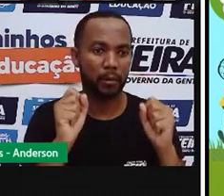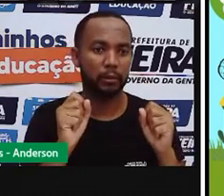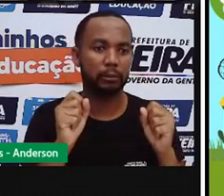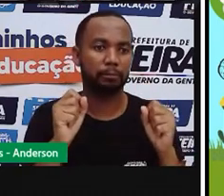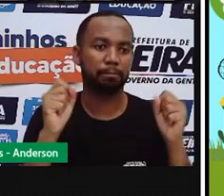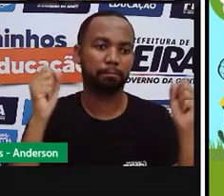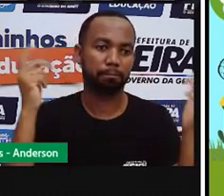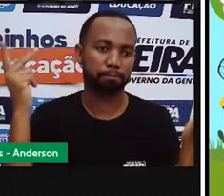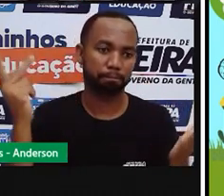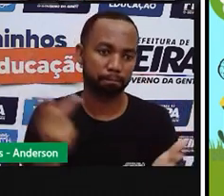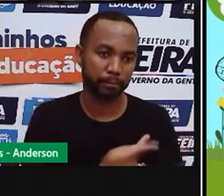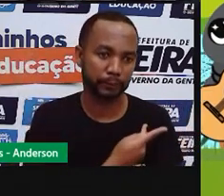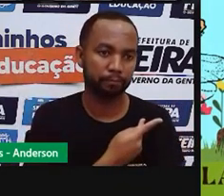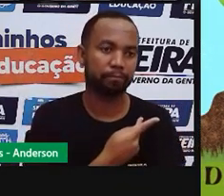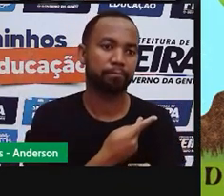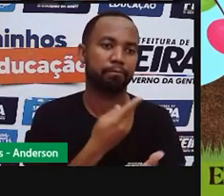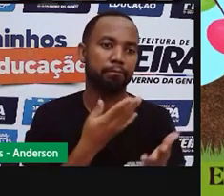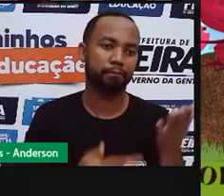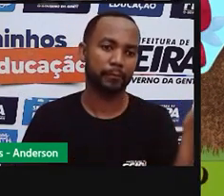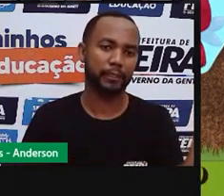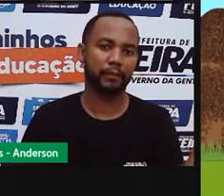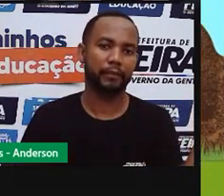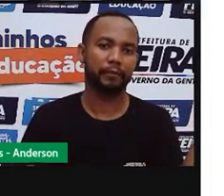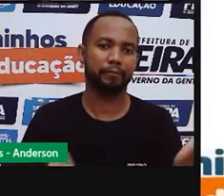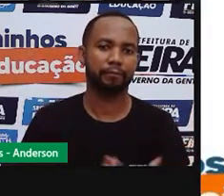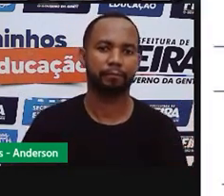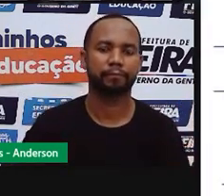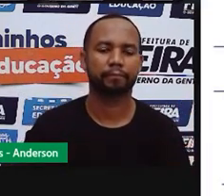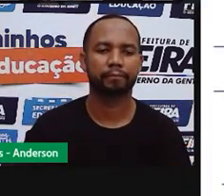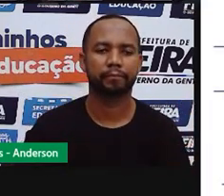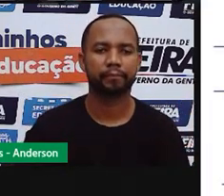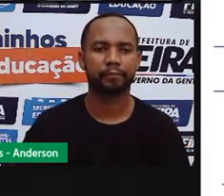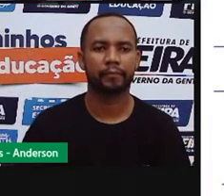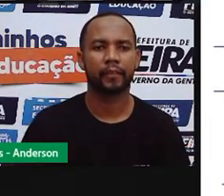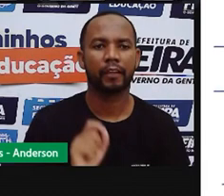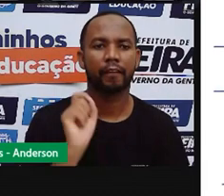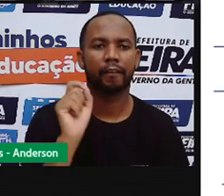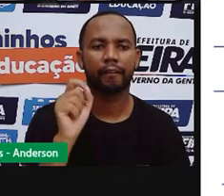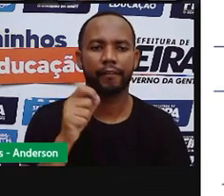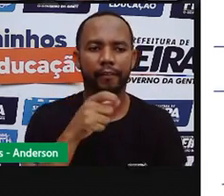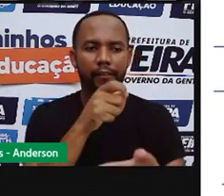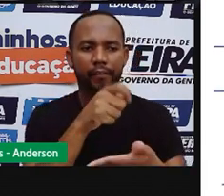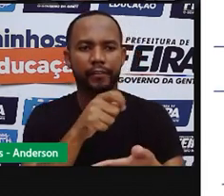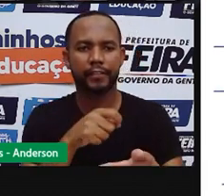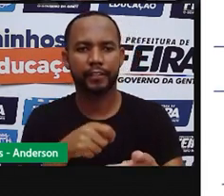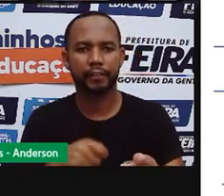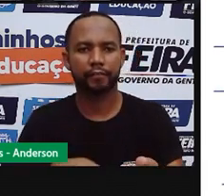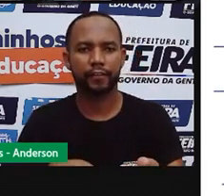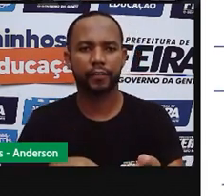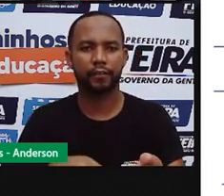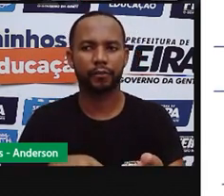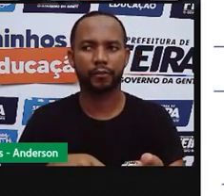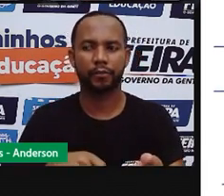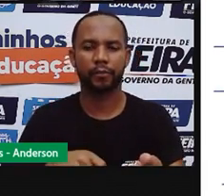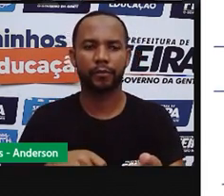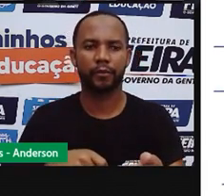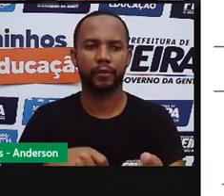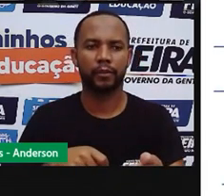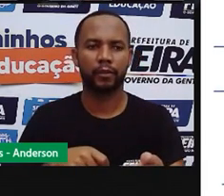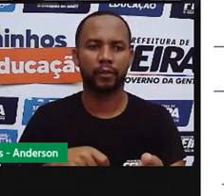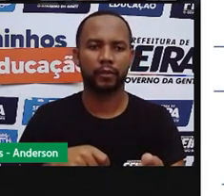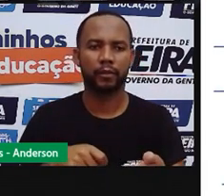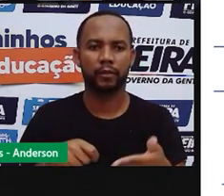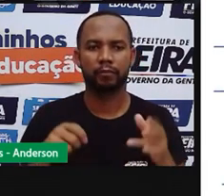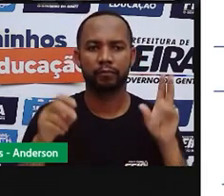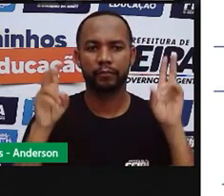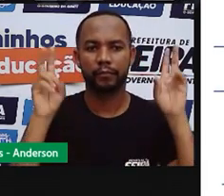Gostou dessa história? Quem escreveu esse texto? Esse texto é um